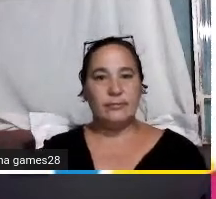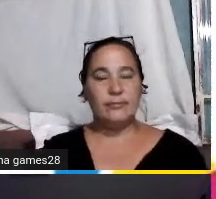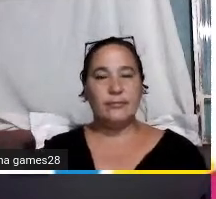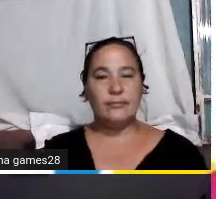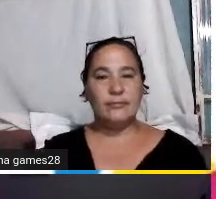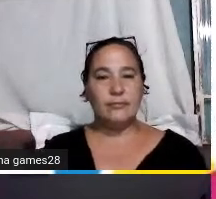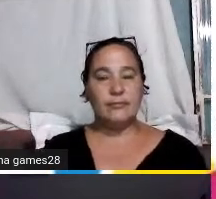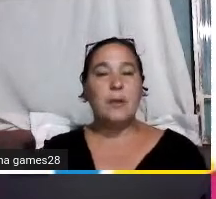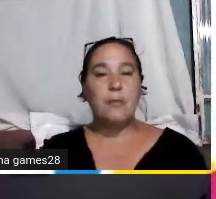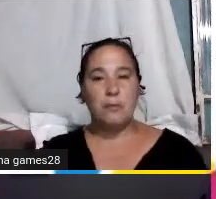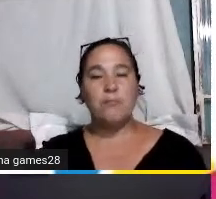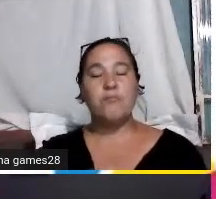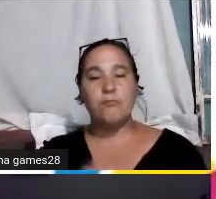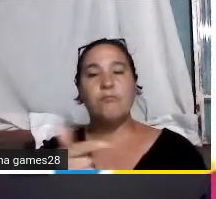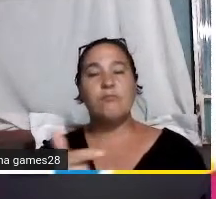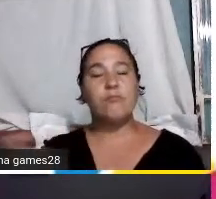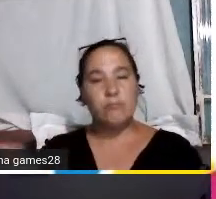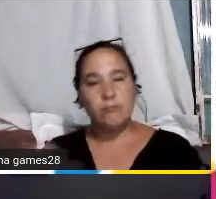pode passar para o próximo